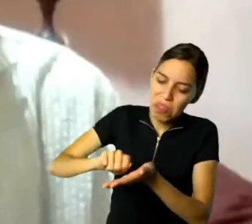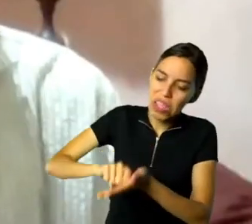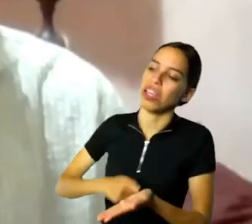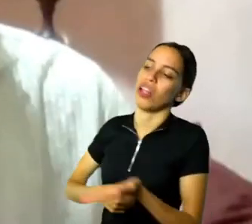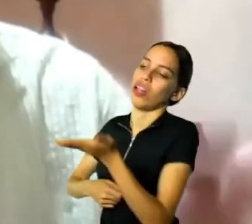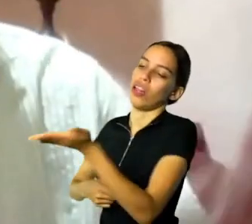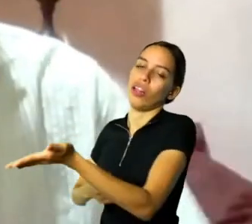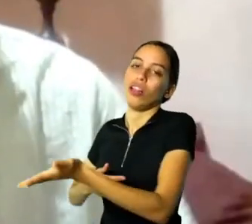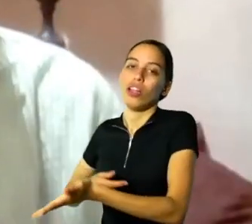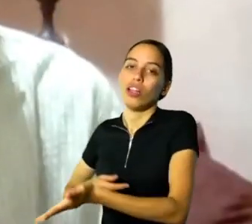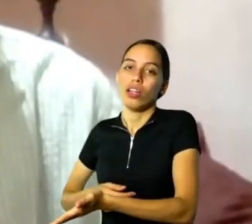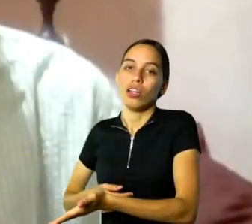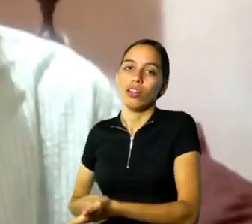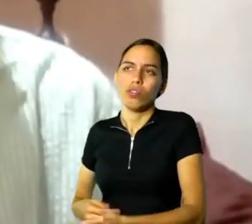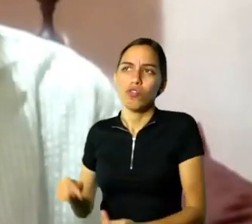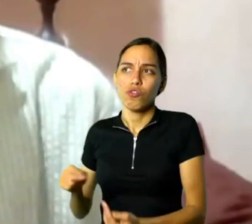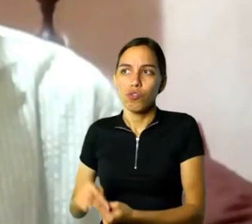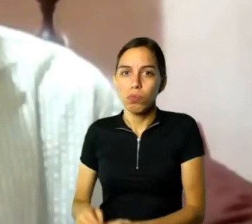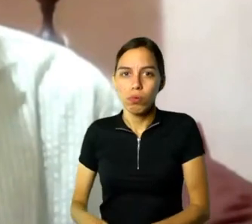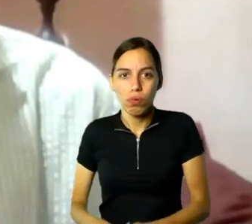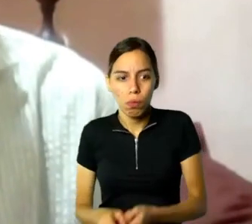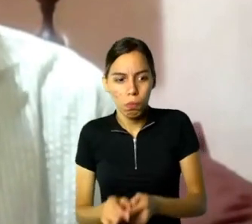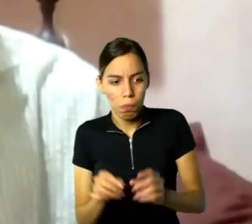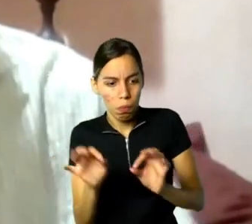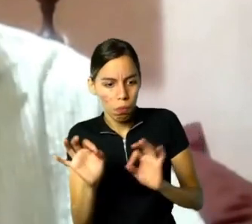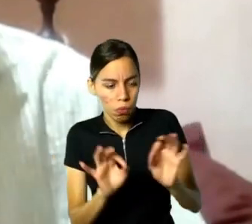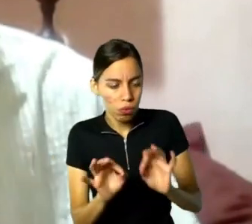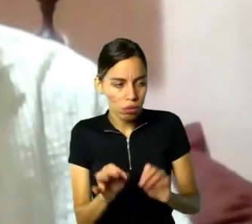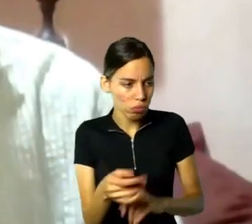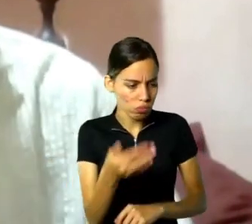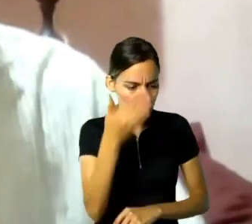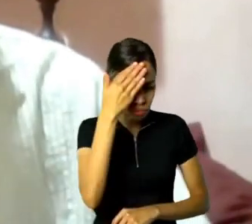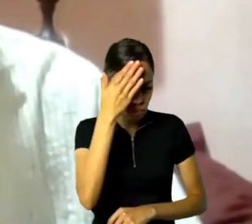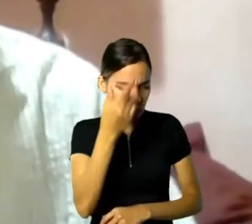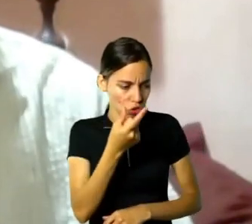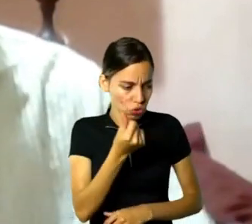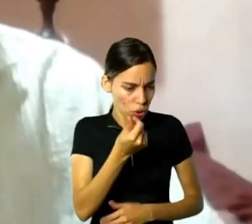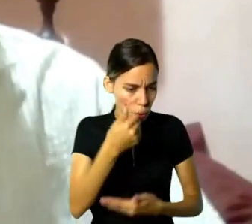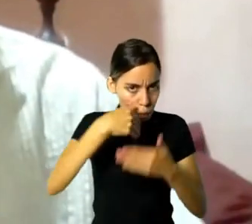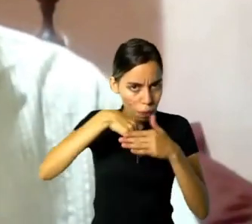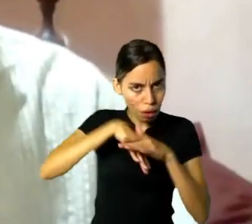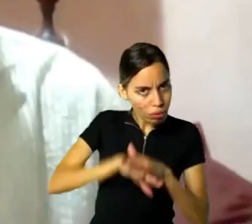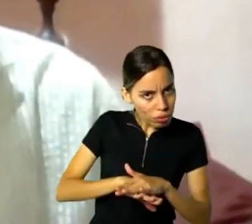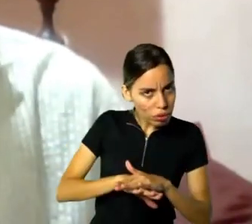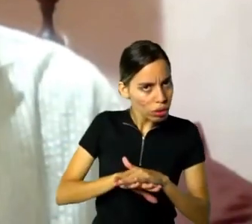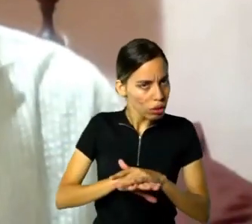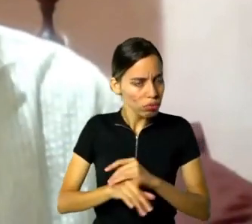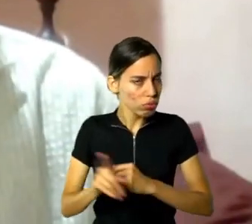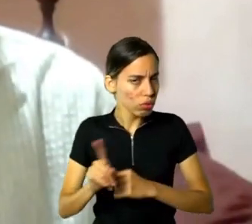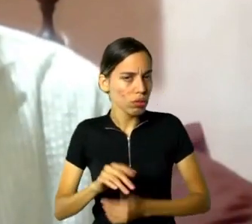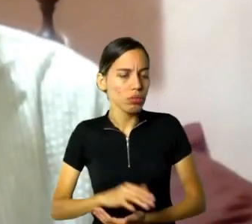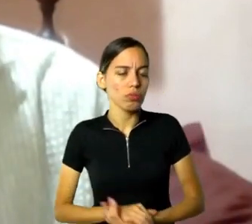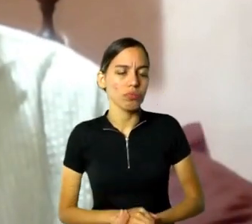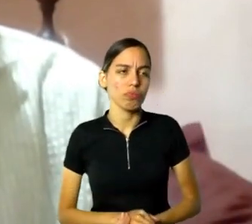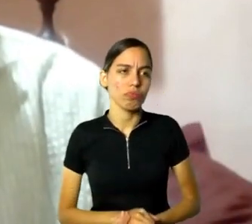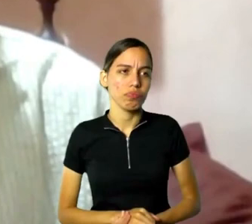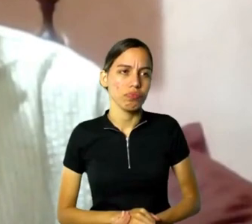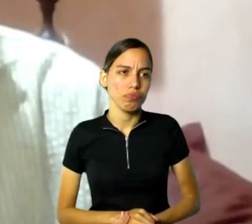sabe? Não tinha muita noção do dinheiro, assim, de ser seguro, de guardar alguma coisa.